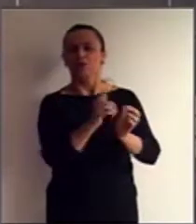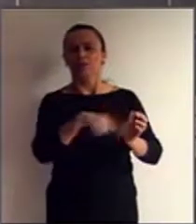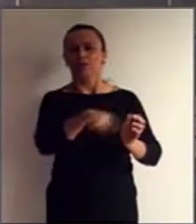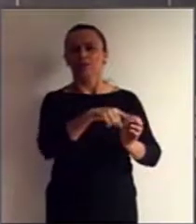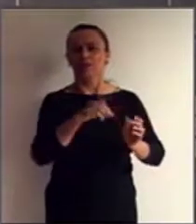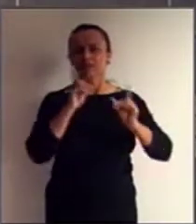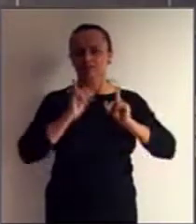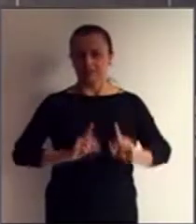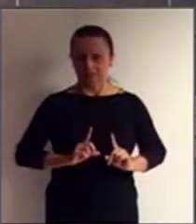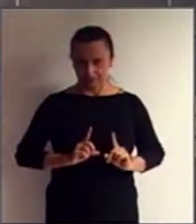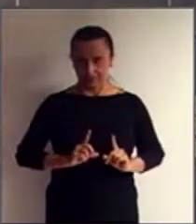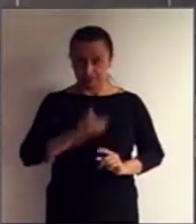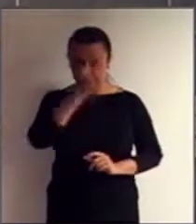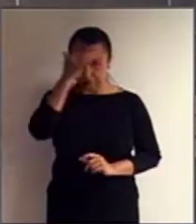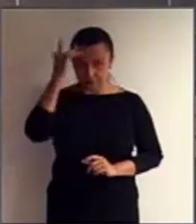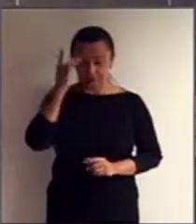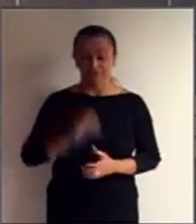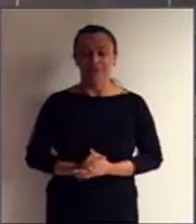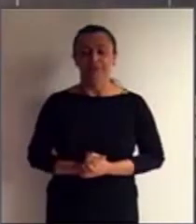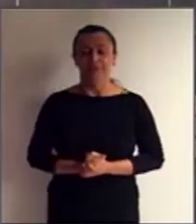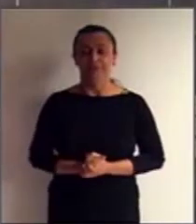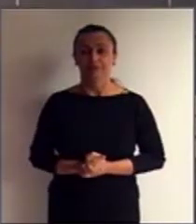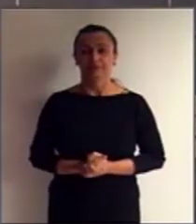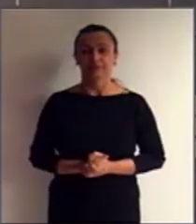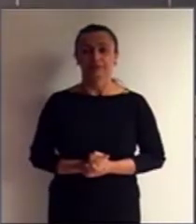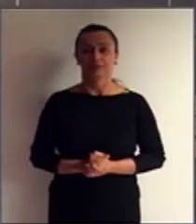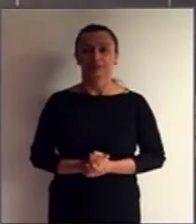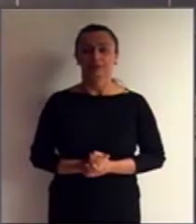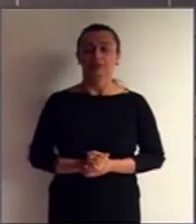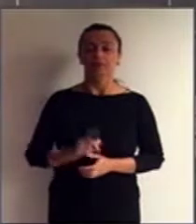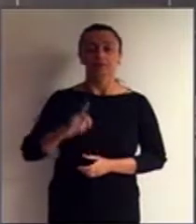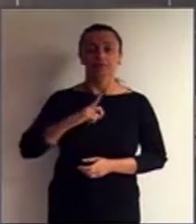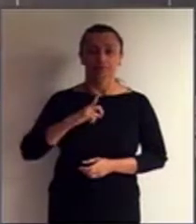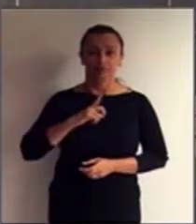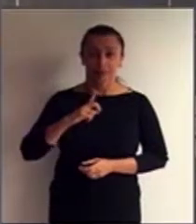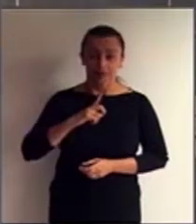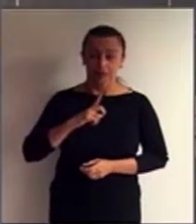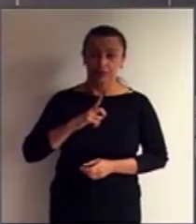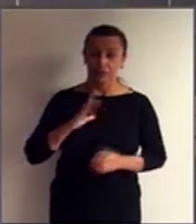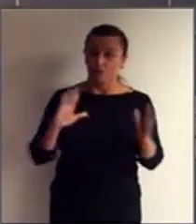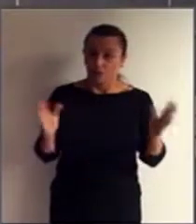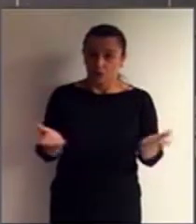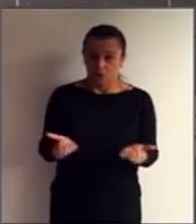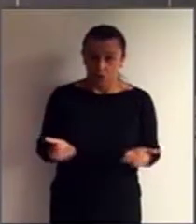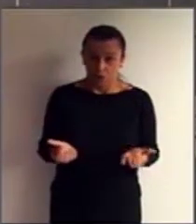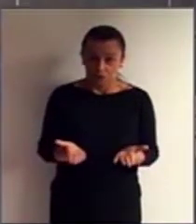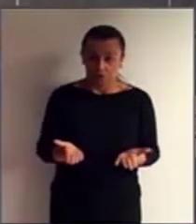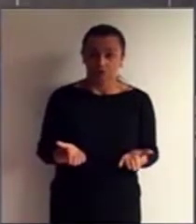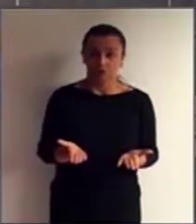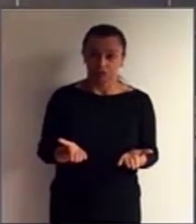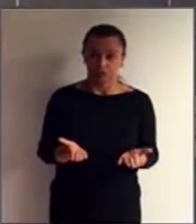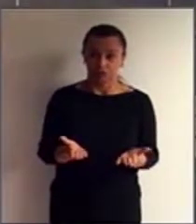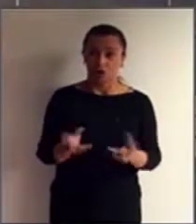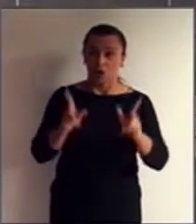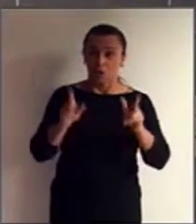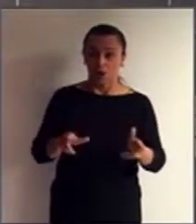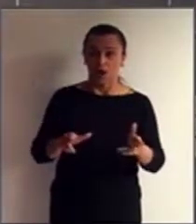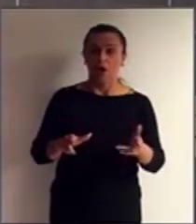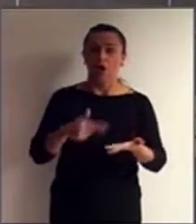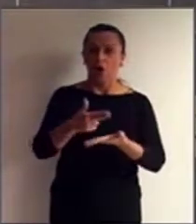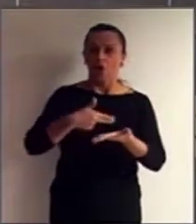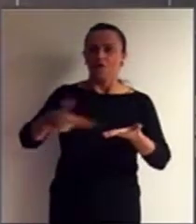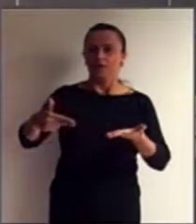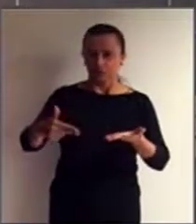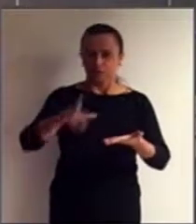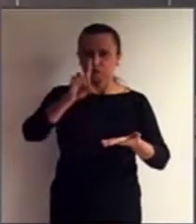Tendo, ou tendo, hoje, como temos, a Convenção sobre os Direitos